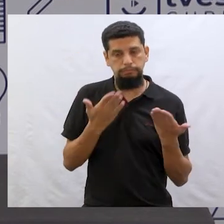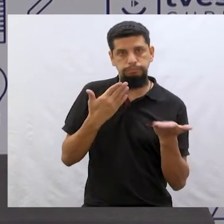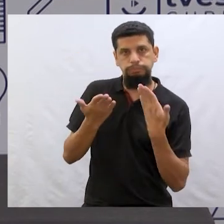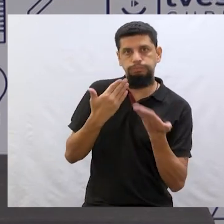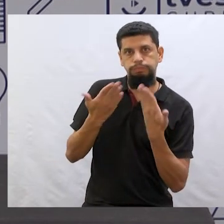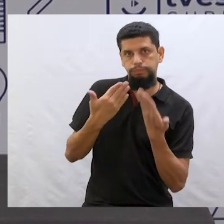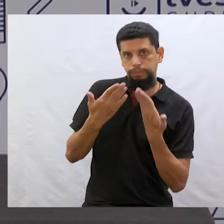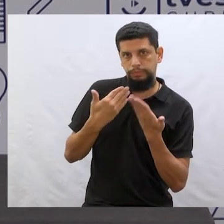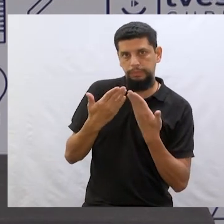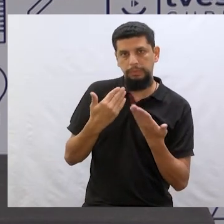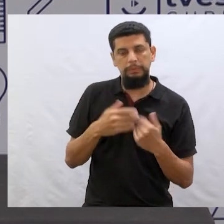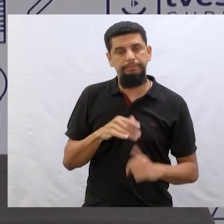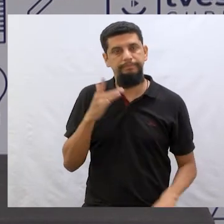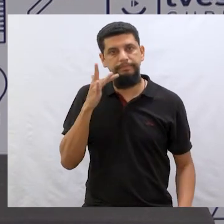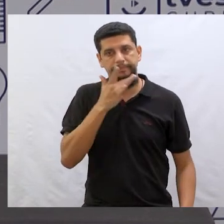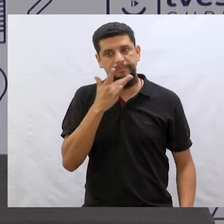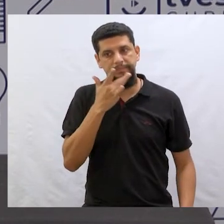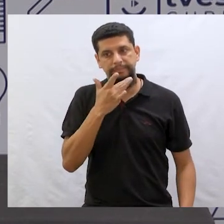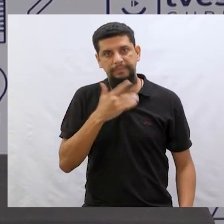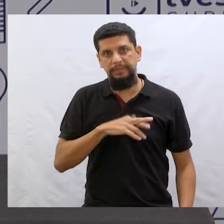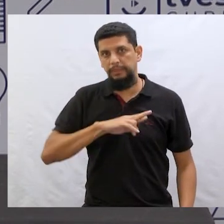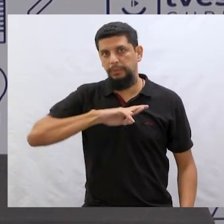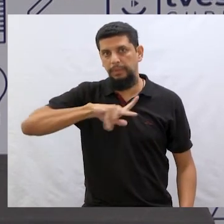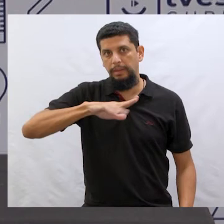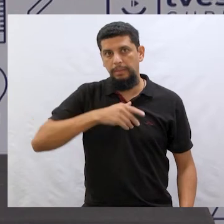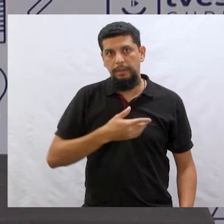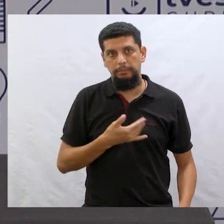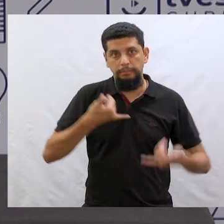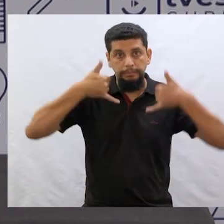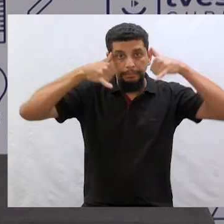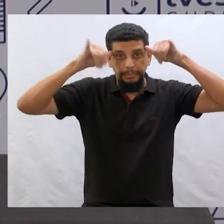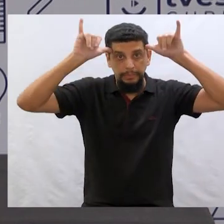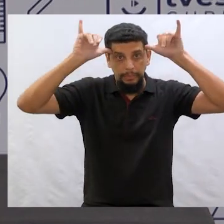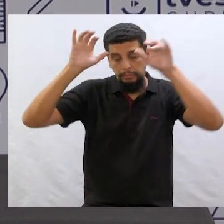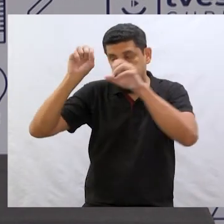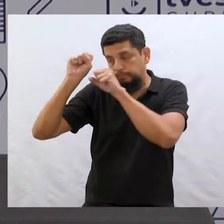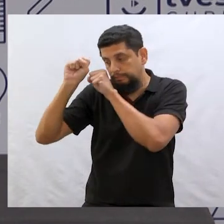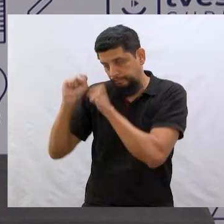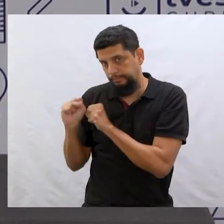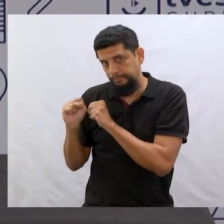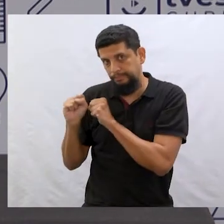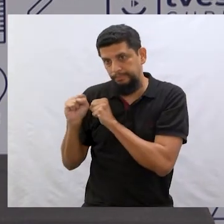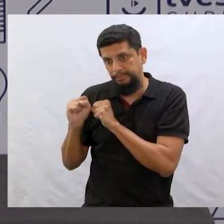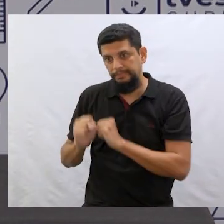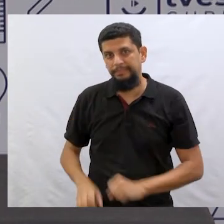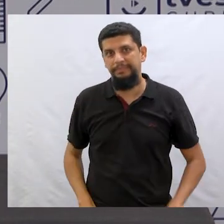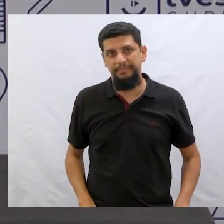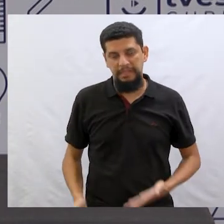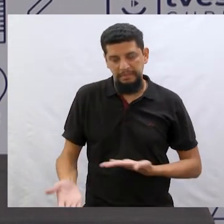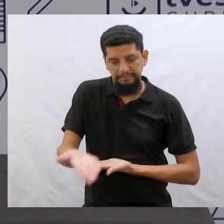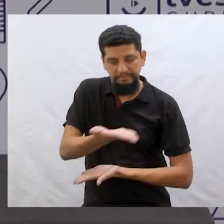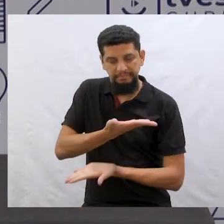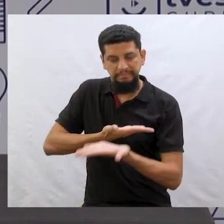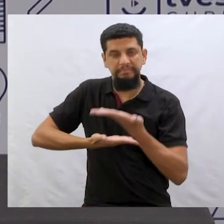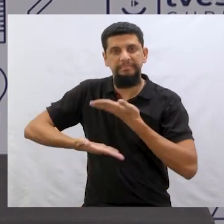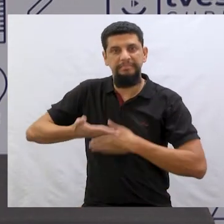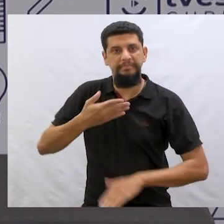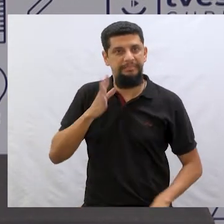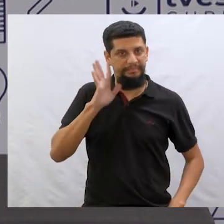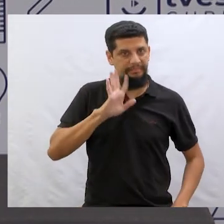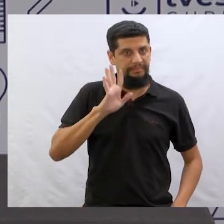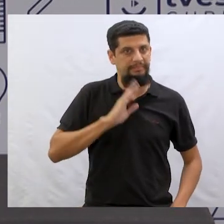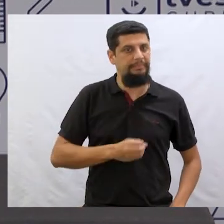menos conversando um pouquinho. É uma conversa gostosa. Que não é para boi dormir, não. É uma conversa que pode ter uma troca bem